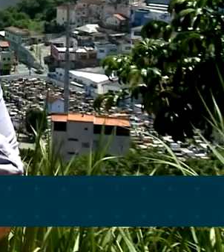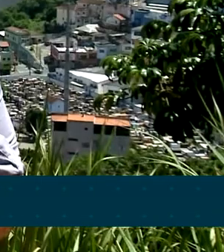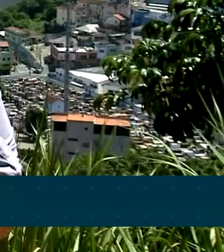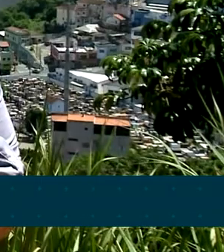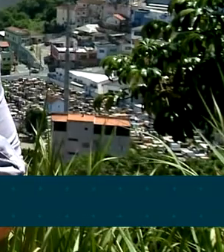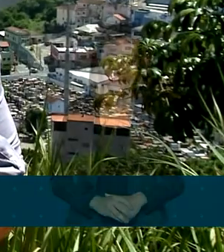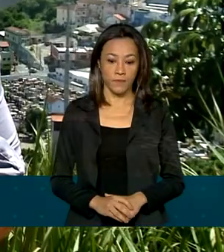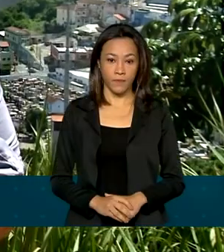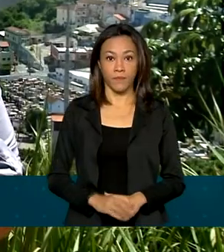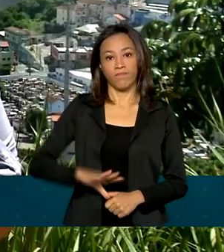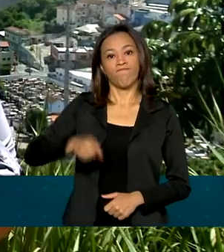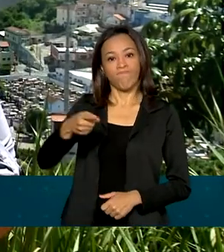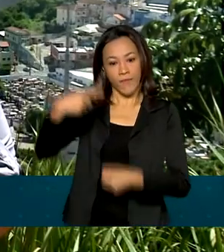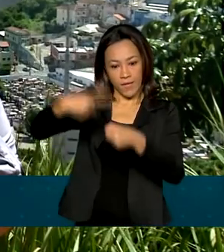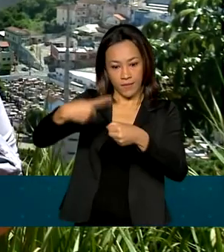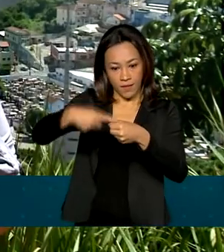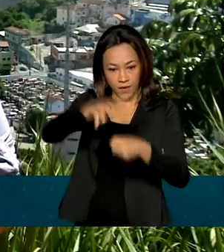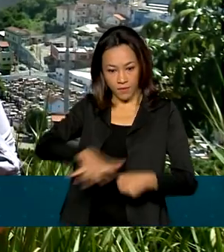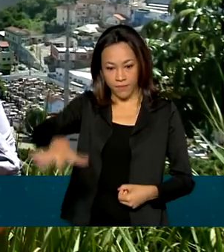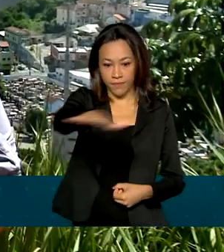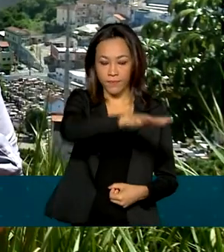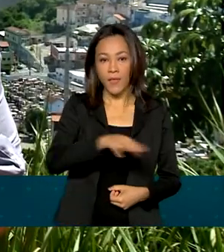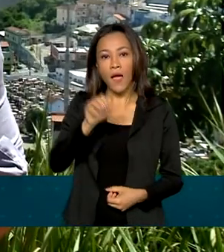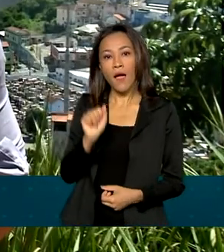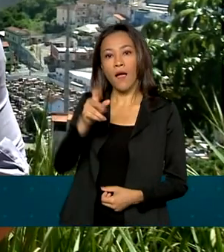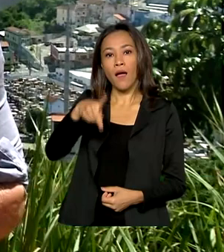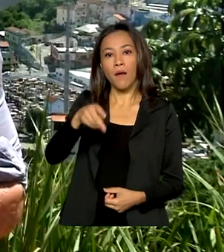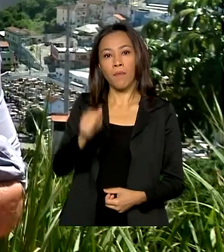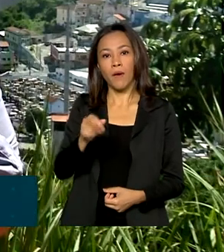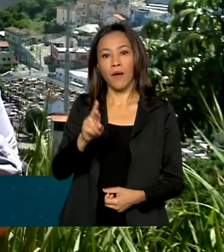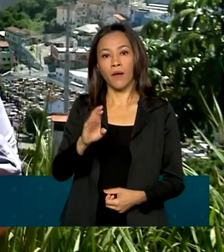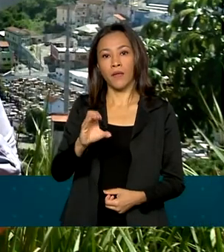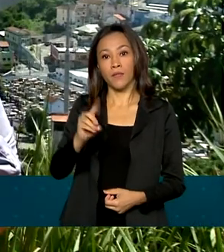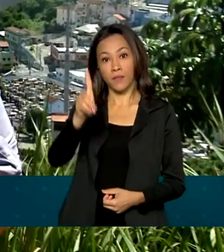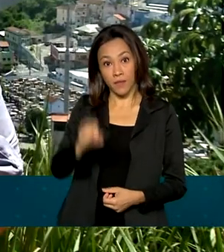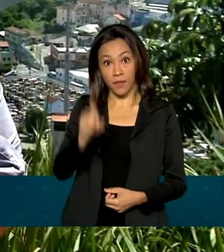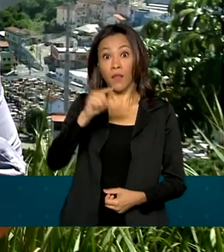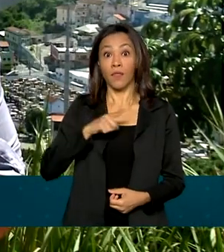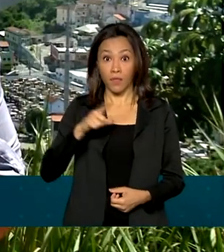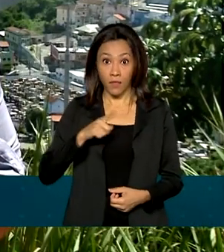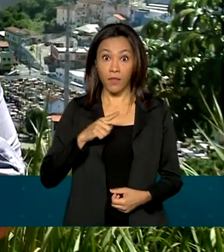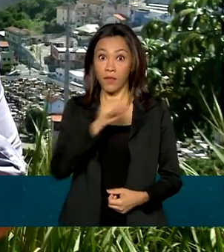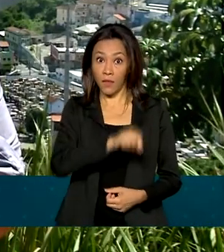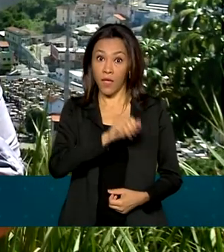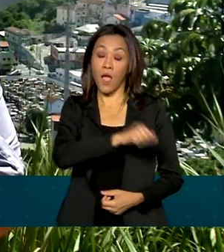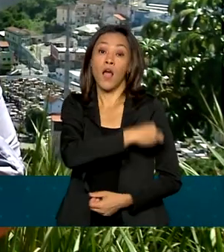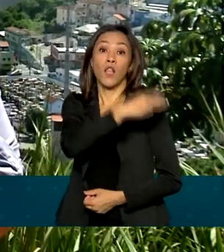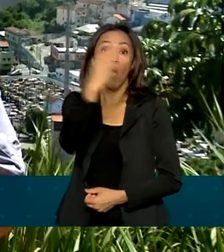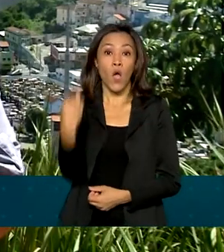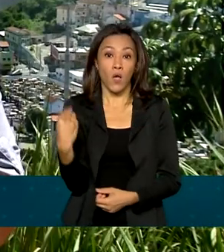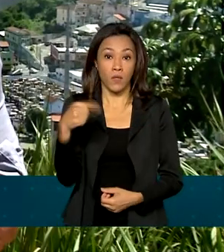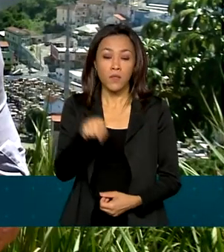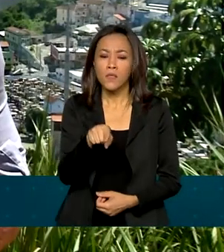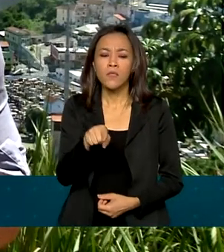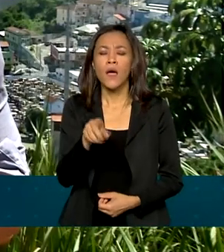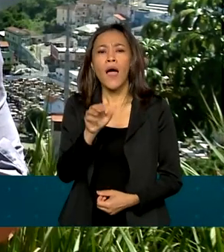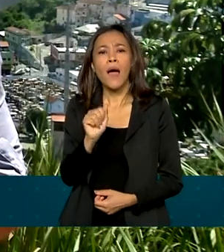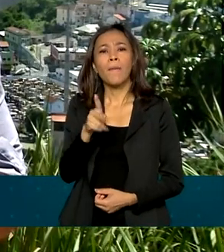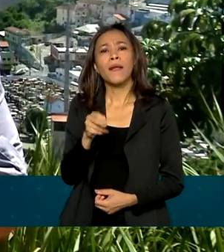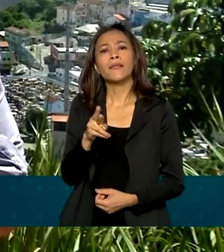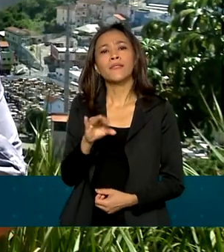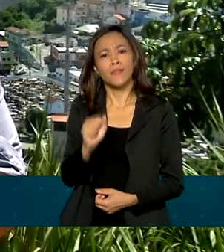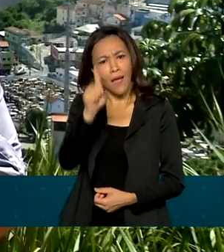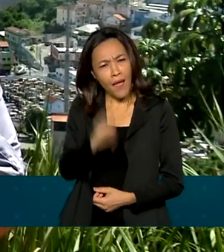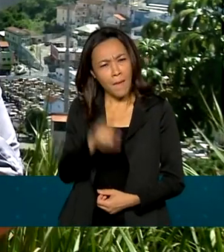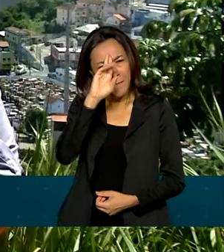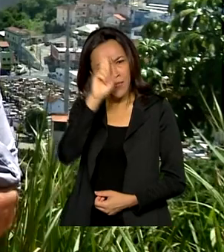A cidade de Aparecida abriga o Santuário Nacional de Nossa Senhora Aparecida. É um dos principais polos de